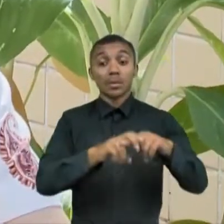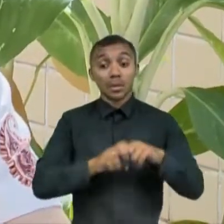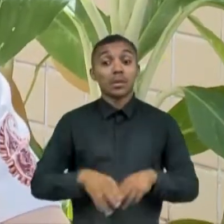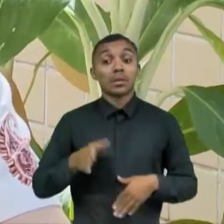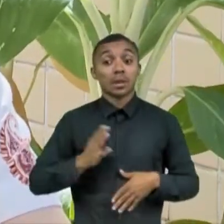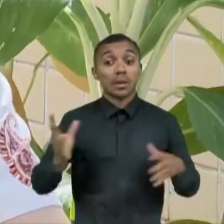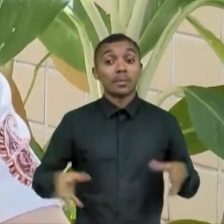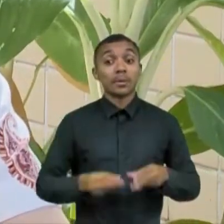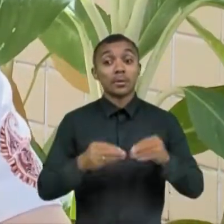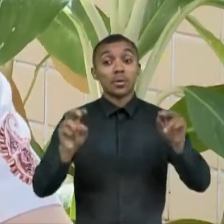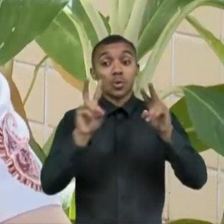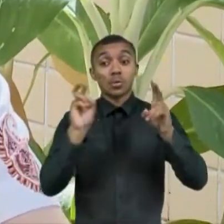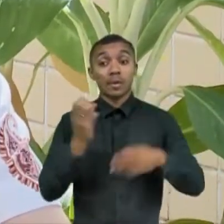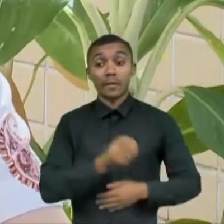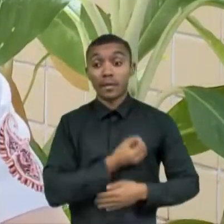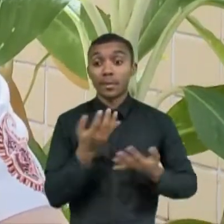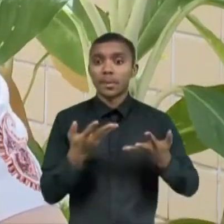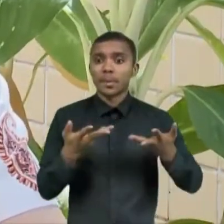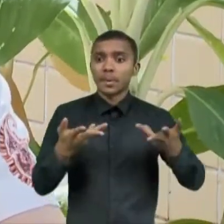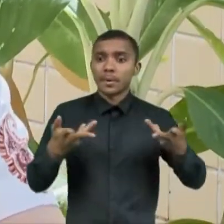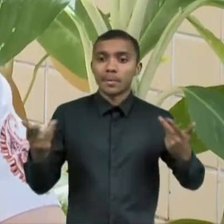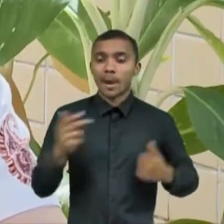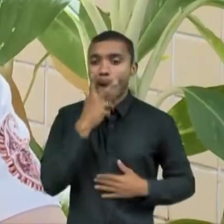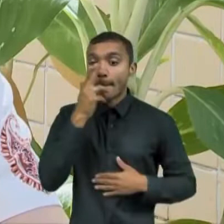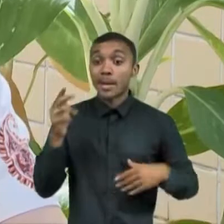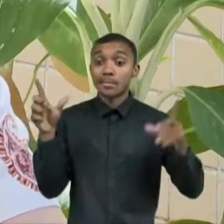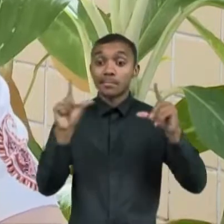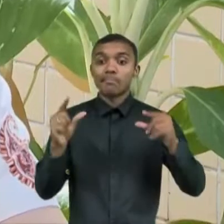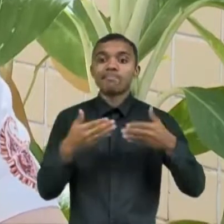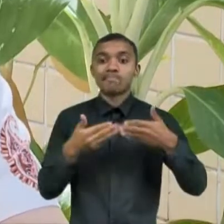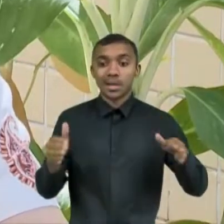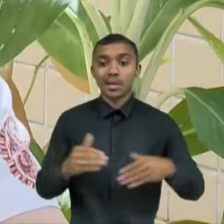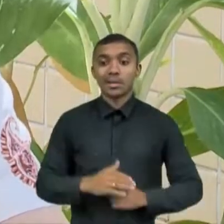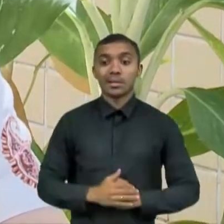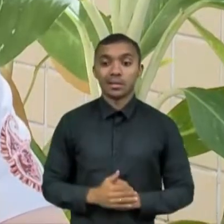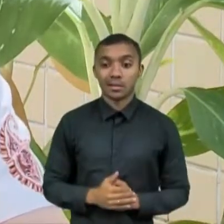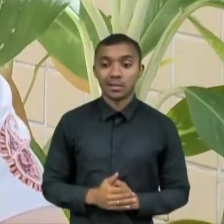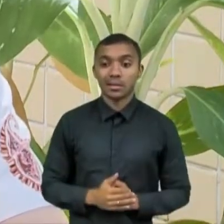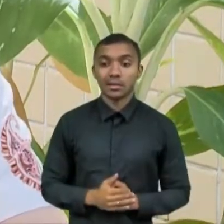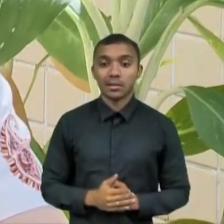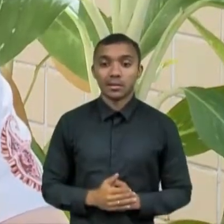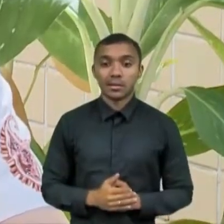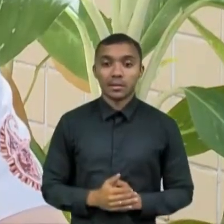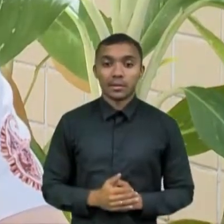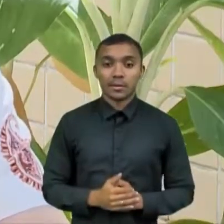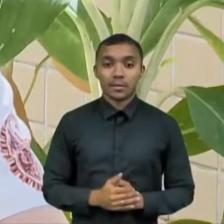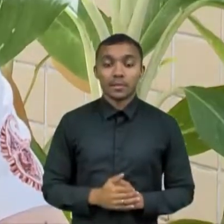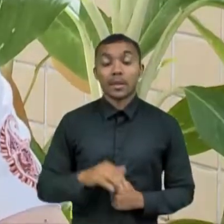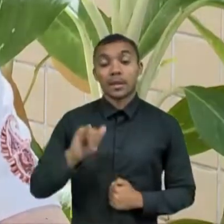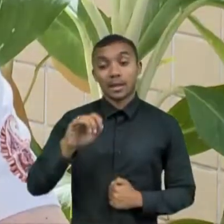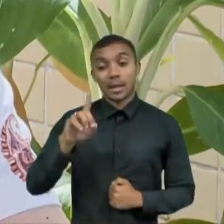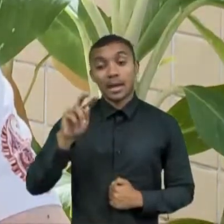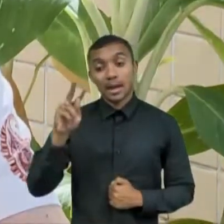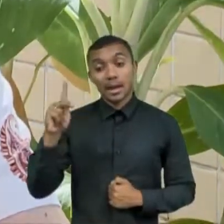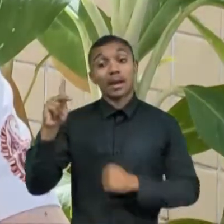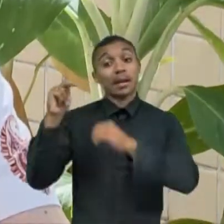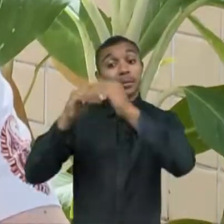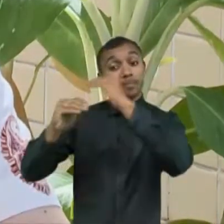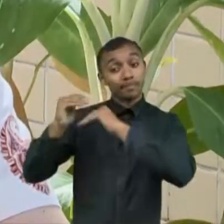qualidade de vida da população de forma geral e reflete nos indicadores econômicos de desenvolvimento recém